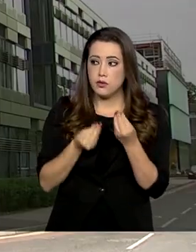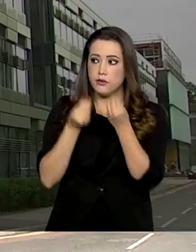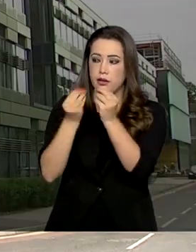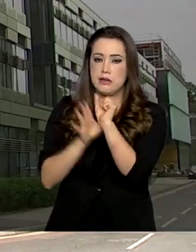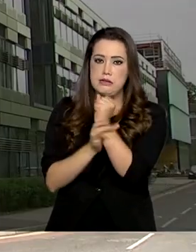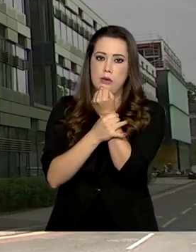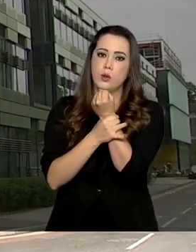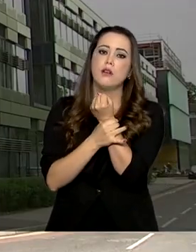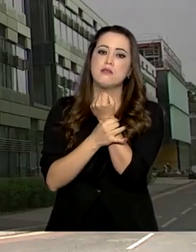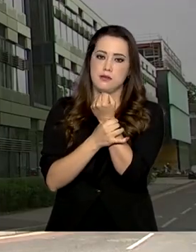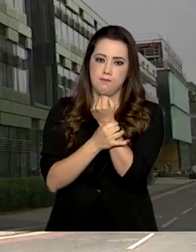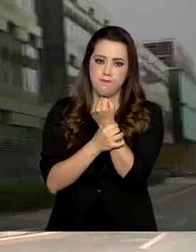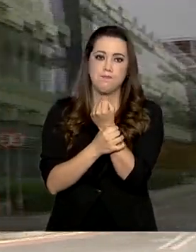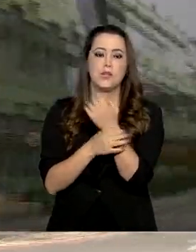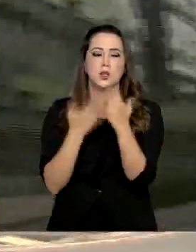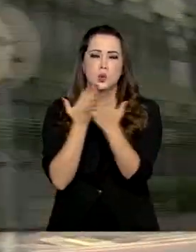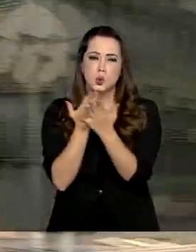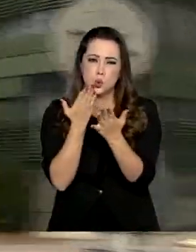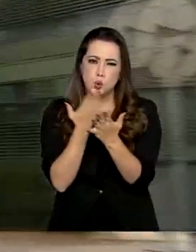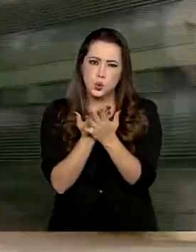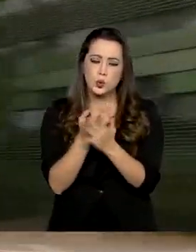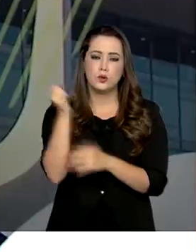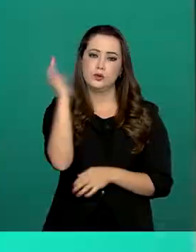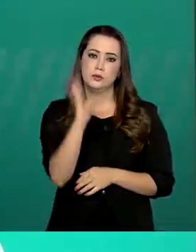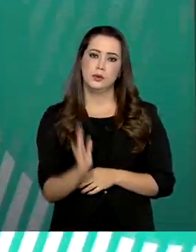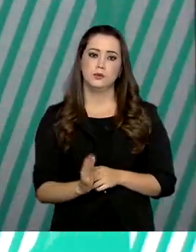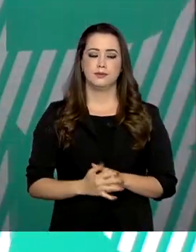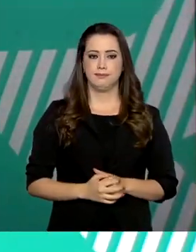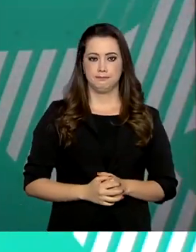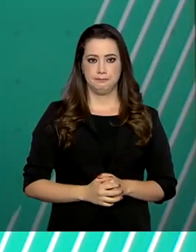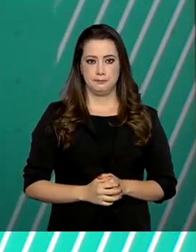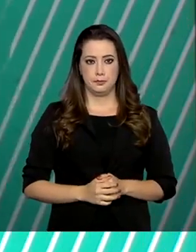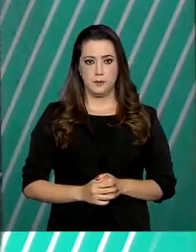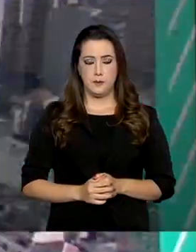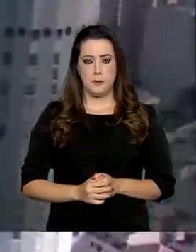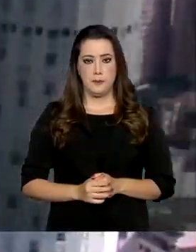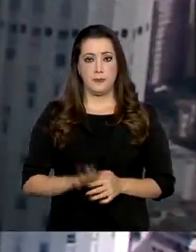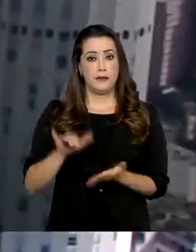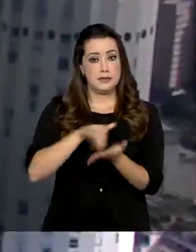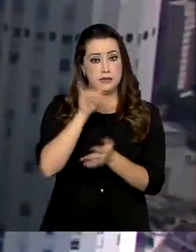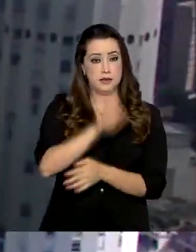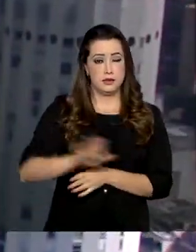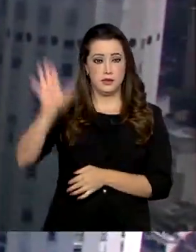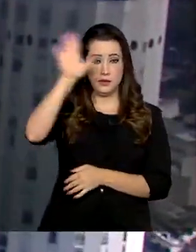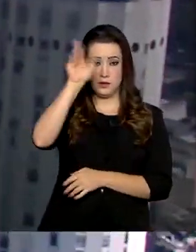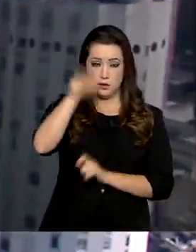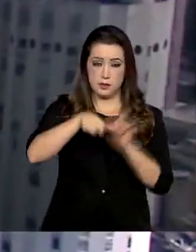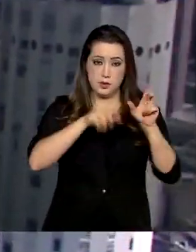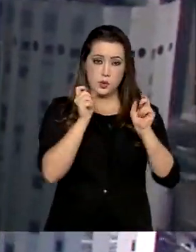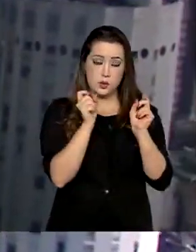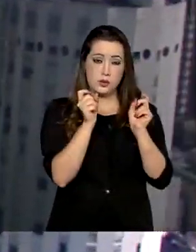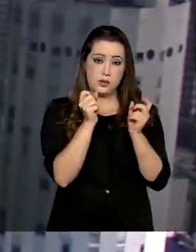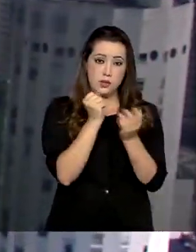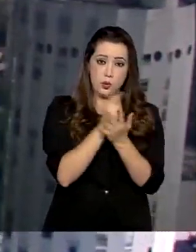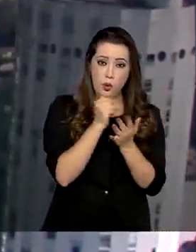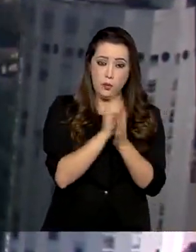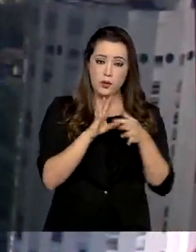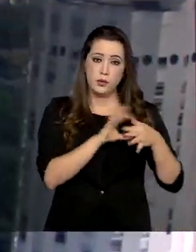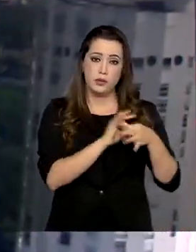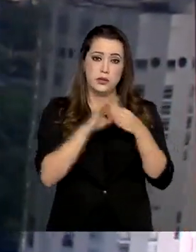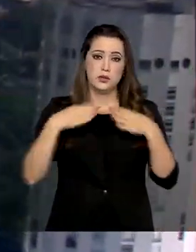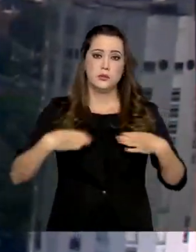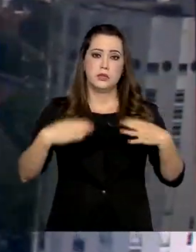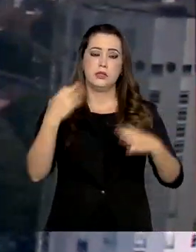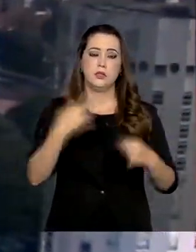das vacinas que estão sob estudo no Brasil. A Secretaria Nacional do Consumidor, ligada ao Ministério da Justiça,